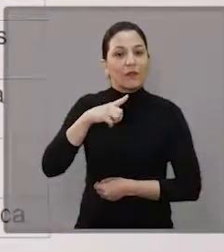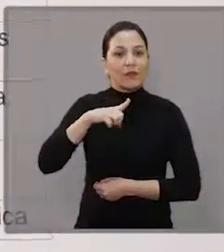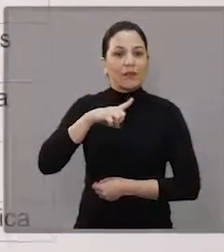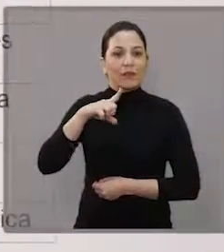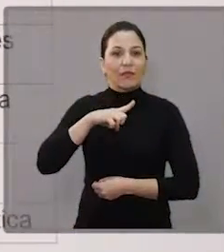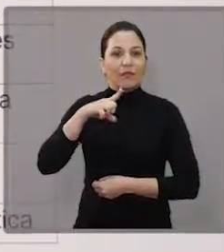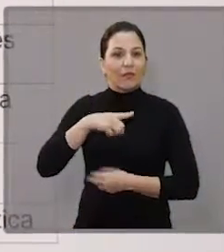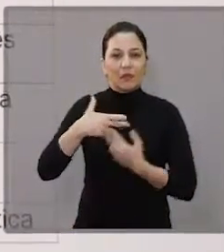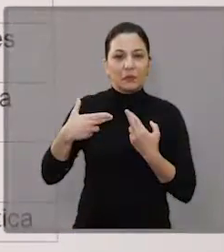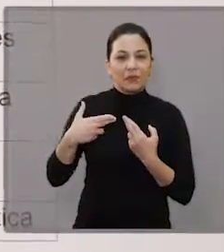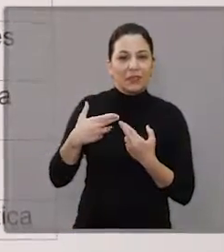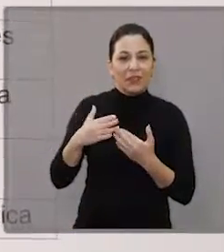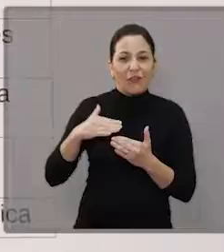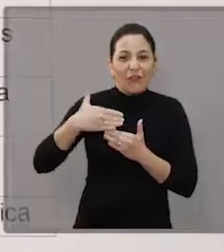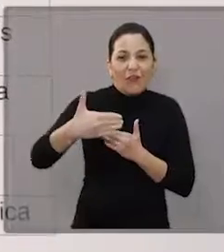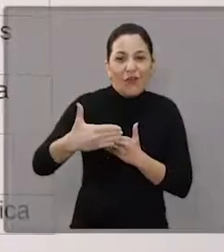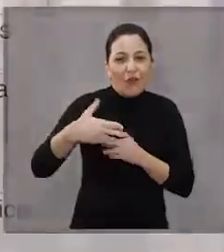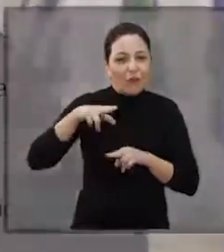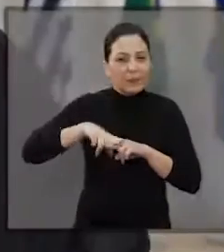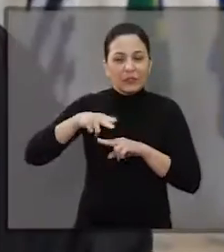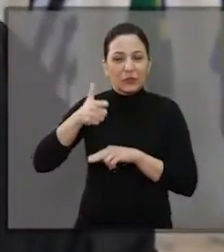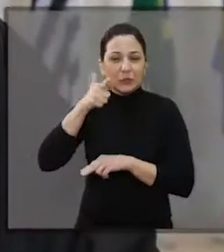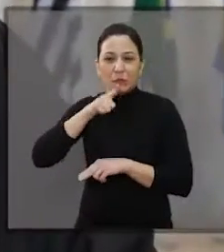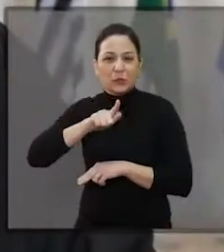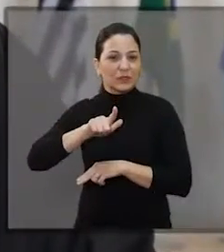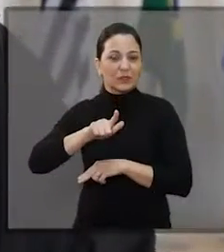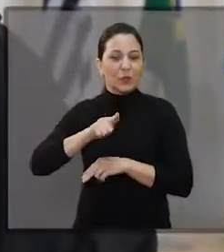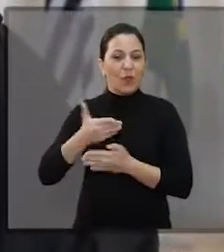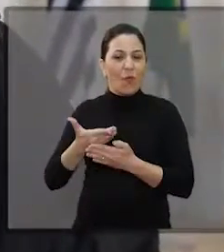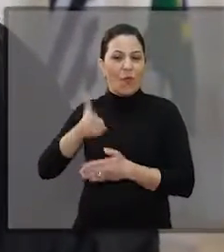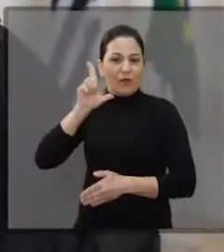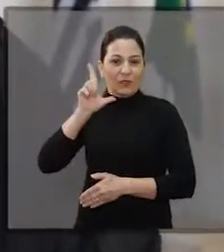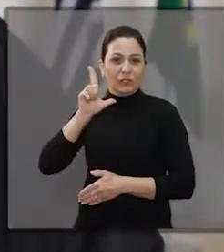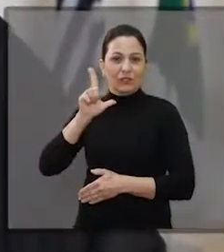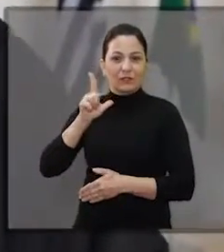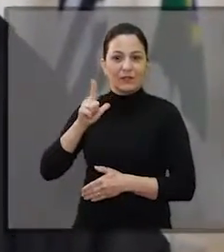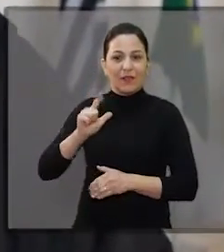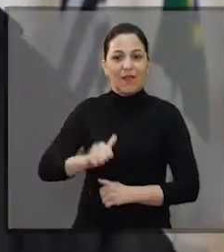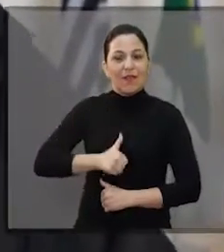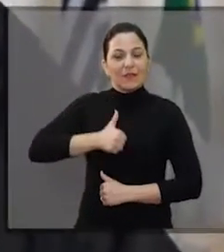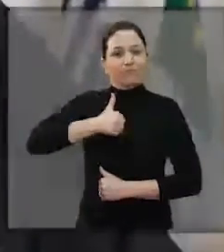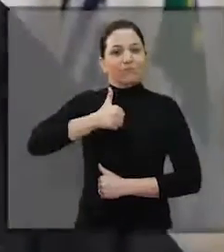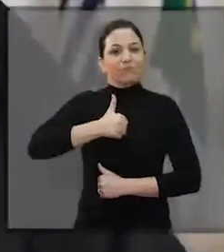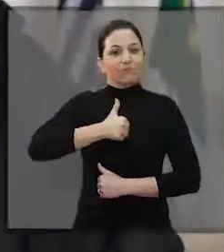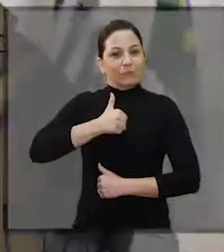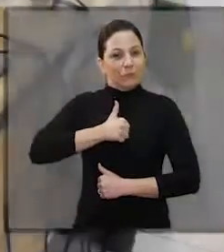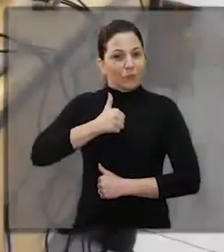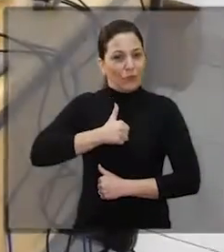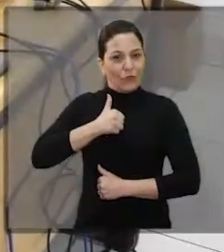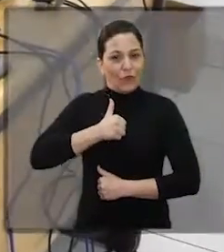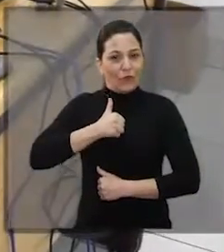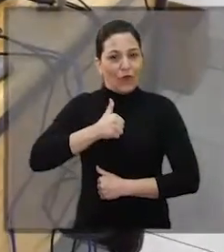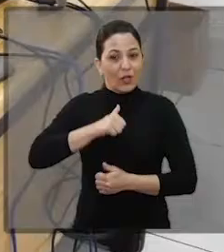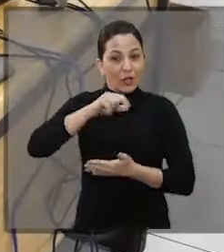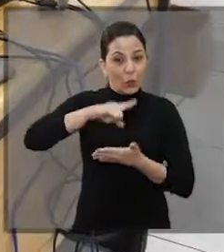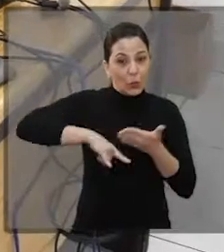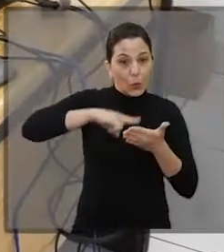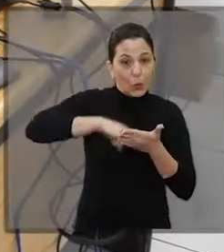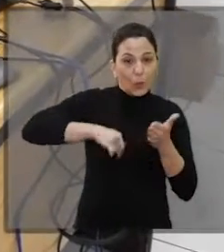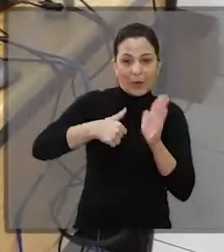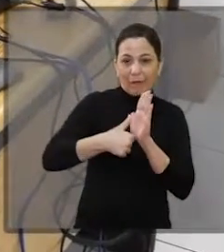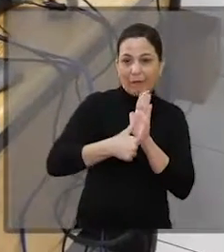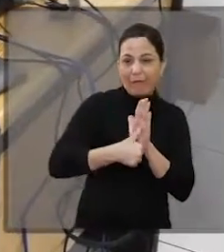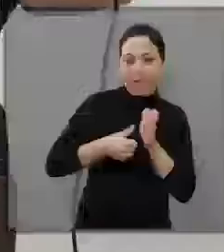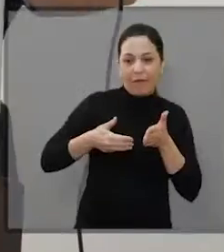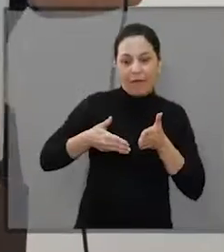ter o que muitas vezes lá fora eles não conseguiram. De se sentirem com autoestima renovada, de terem documentação em